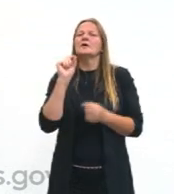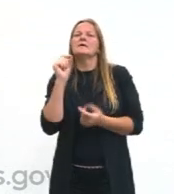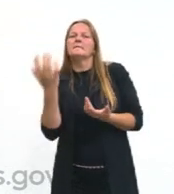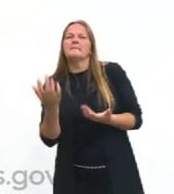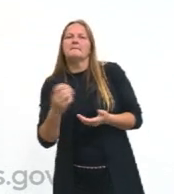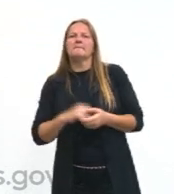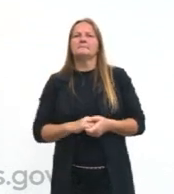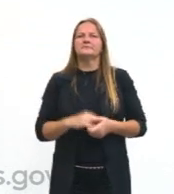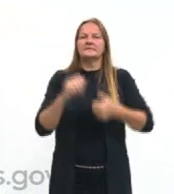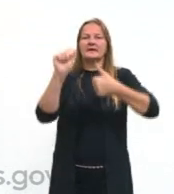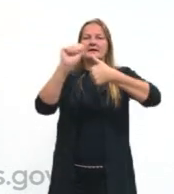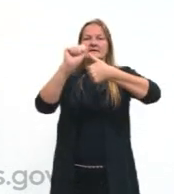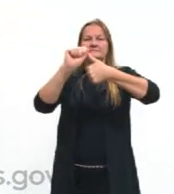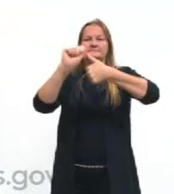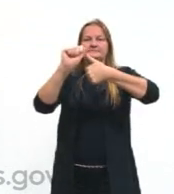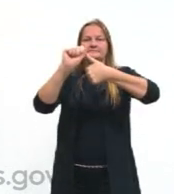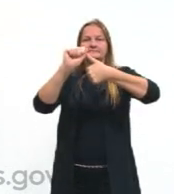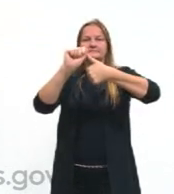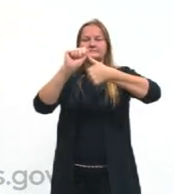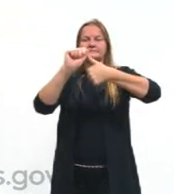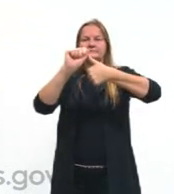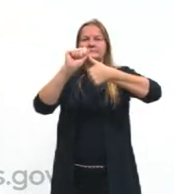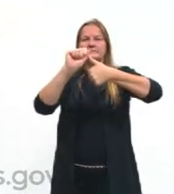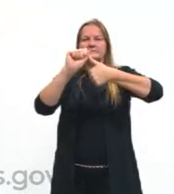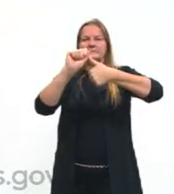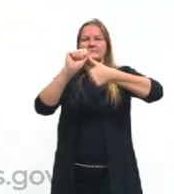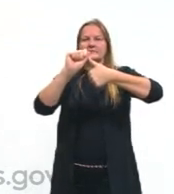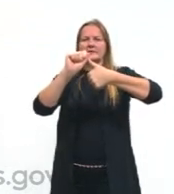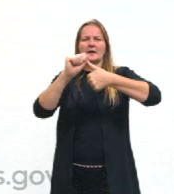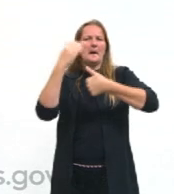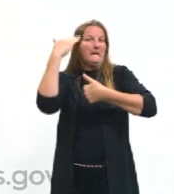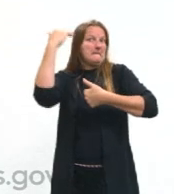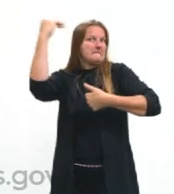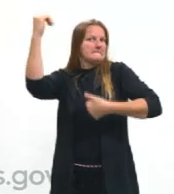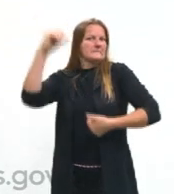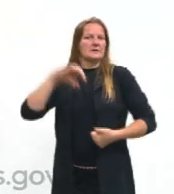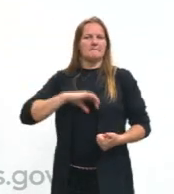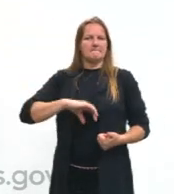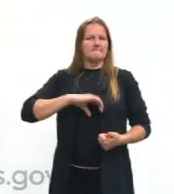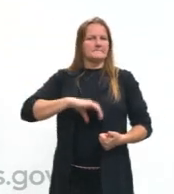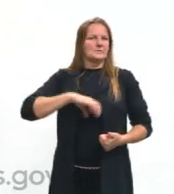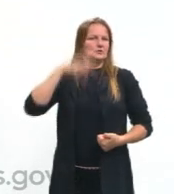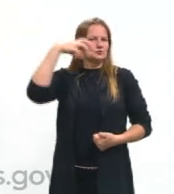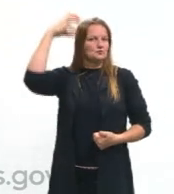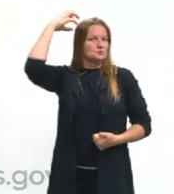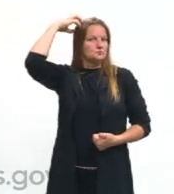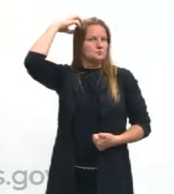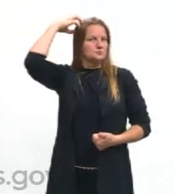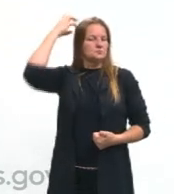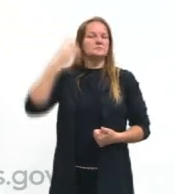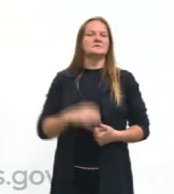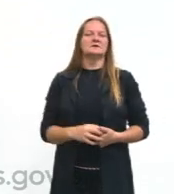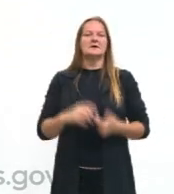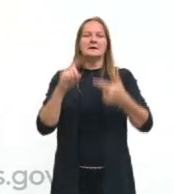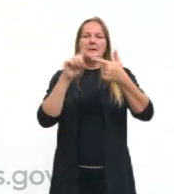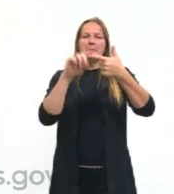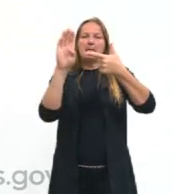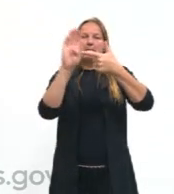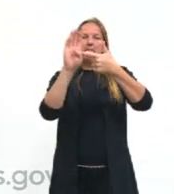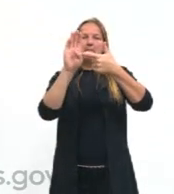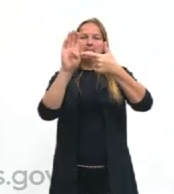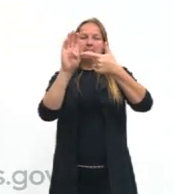Letra A. Relevância do falar de prestígio na época da corte portuguesa. Letra B.